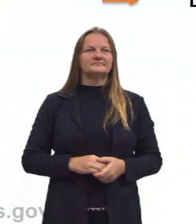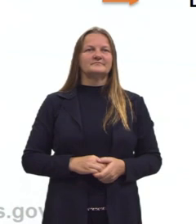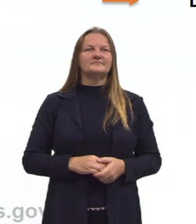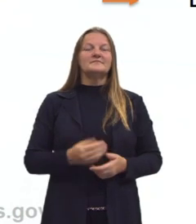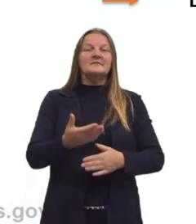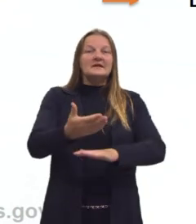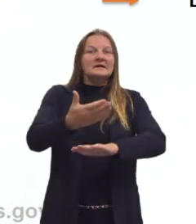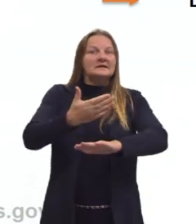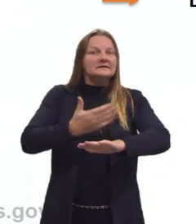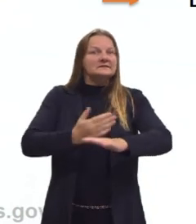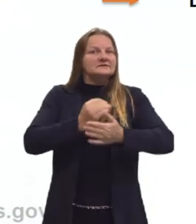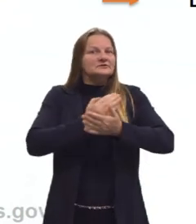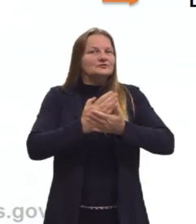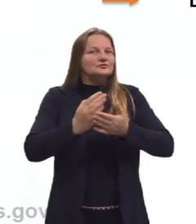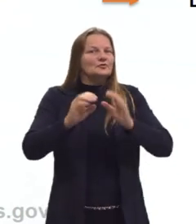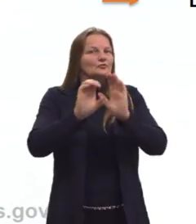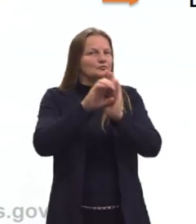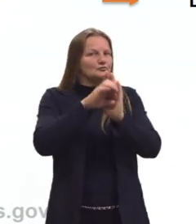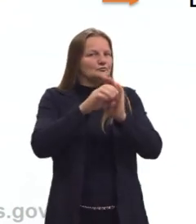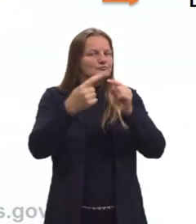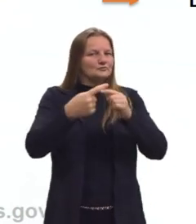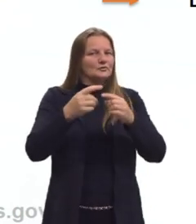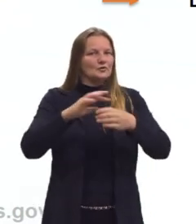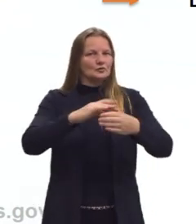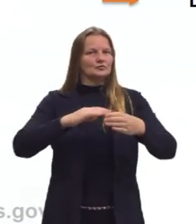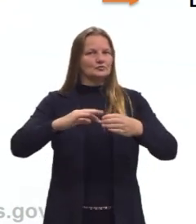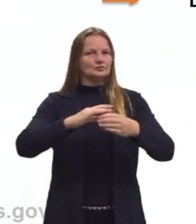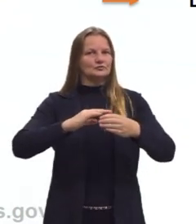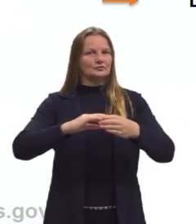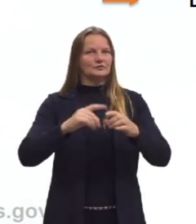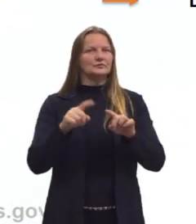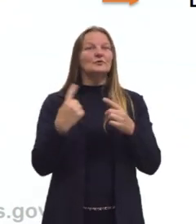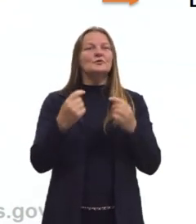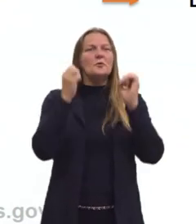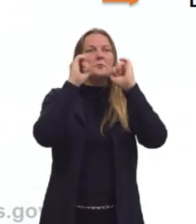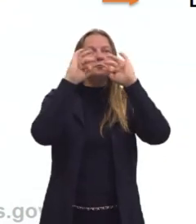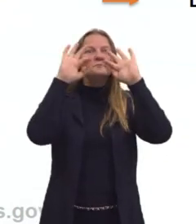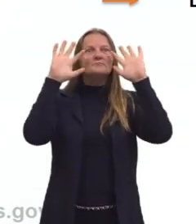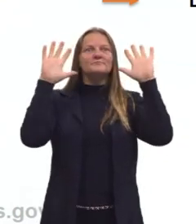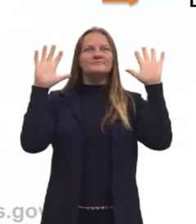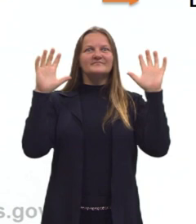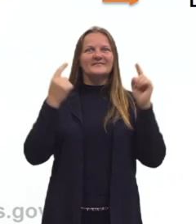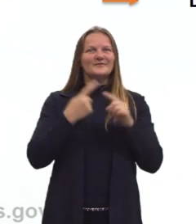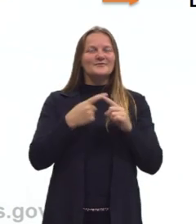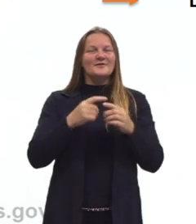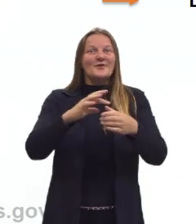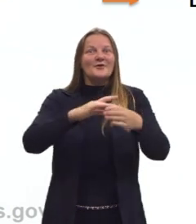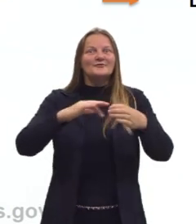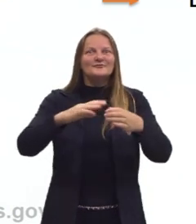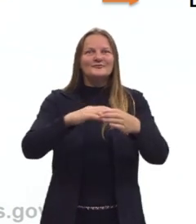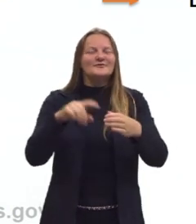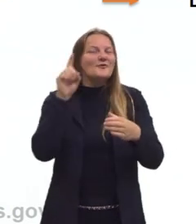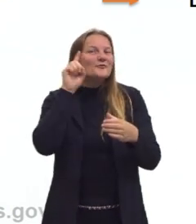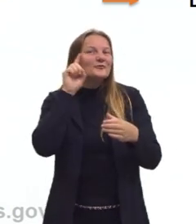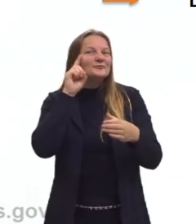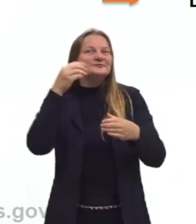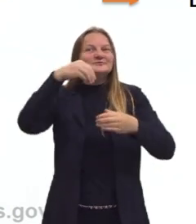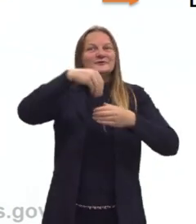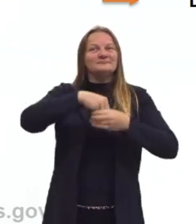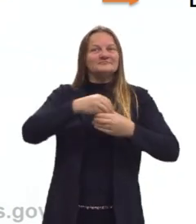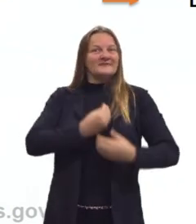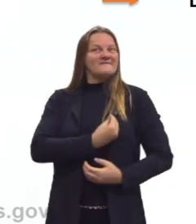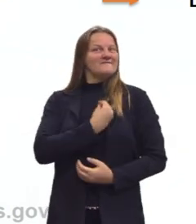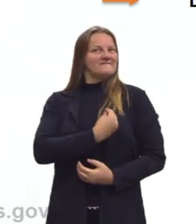Antes de conceituar as soluções, vamos entender o que são as soluções do nosso dia a dia, quais